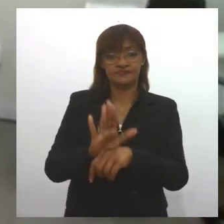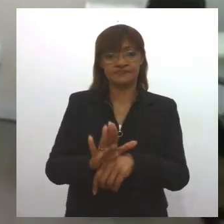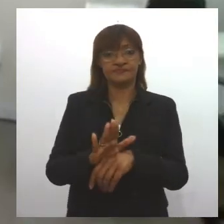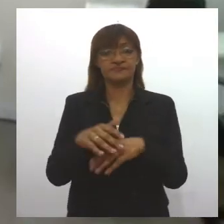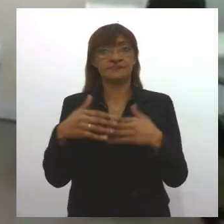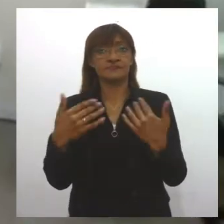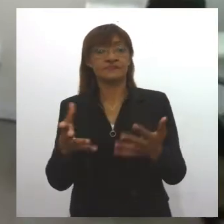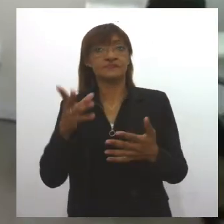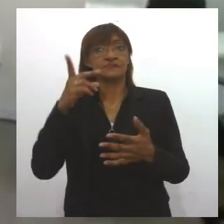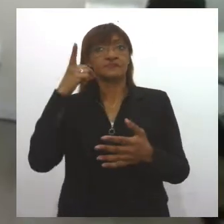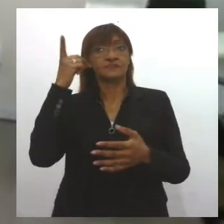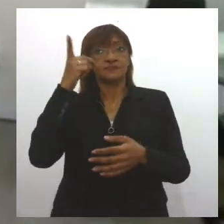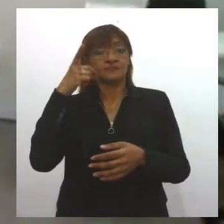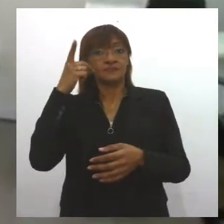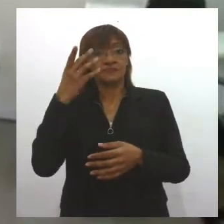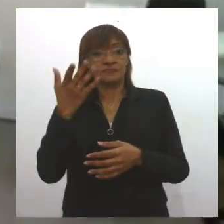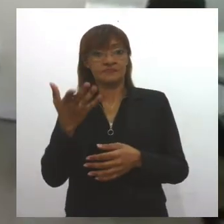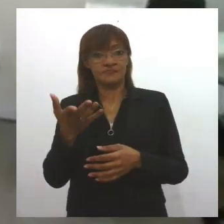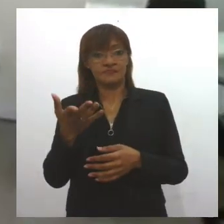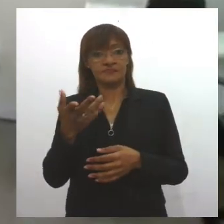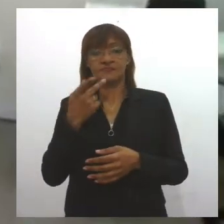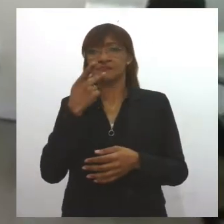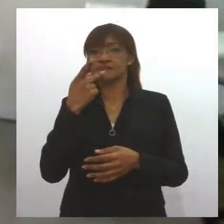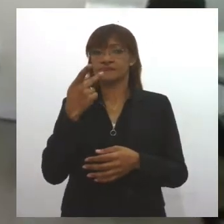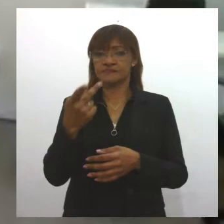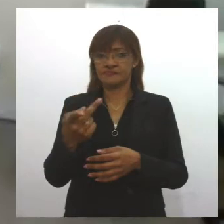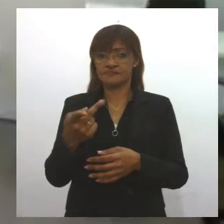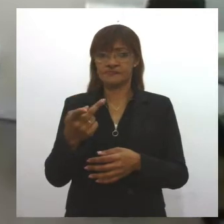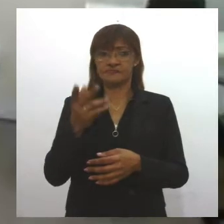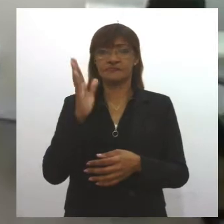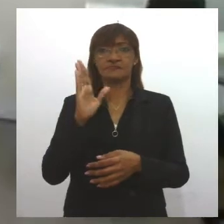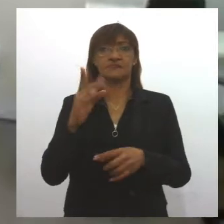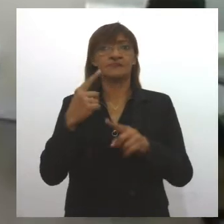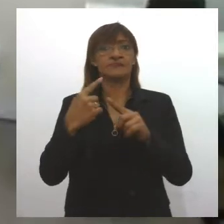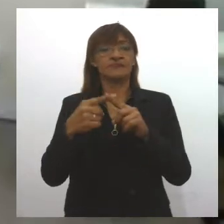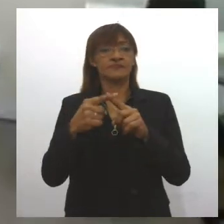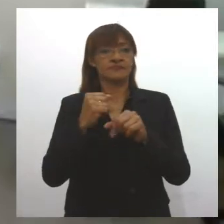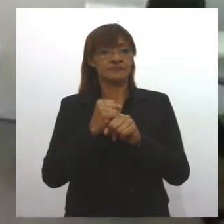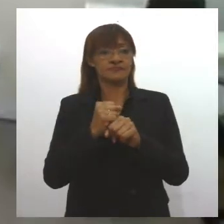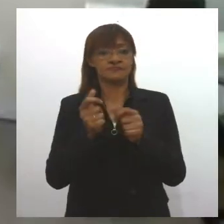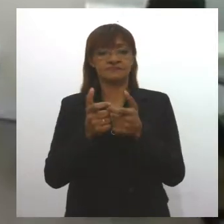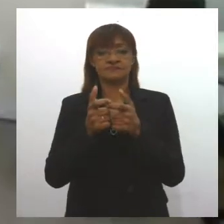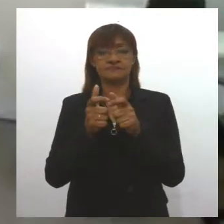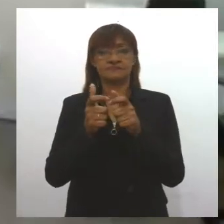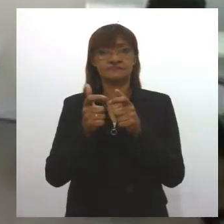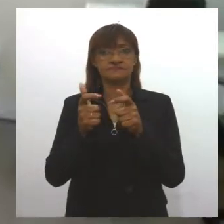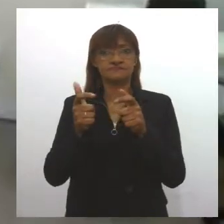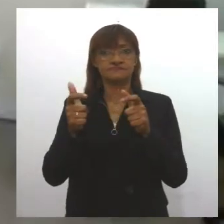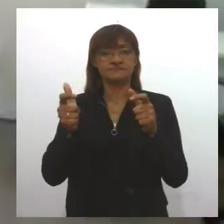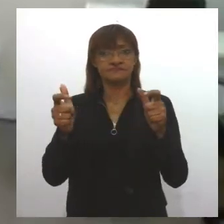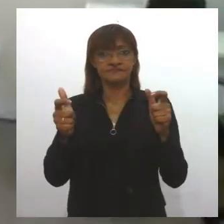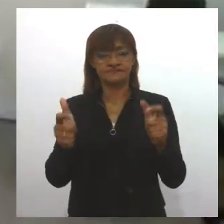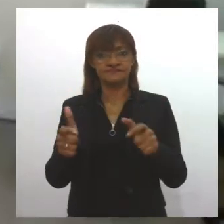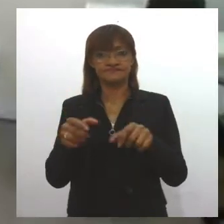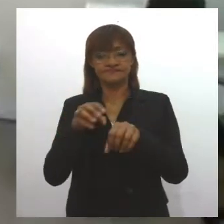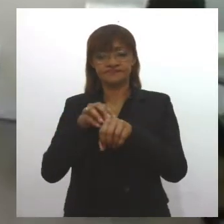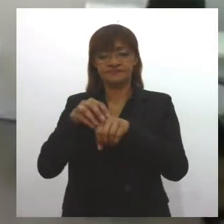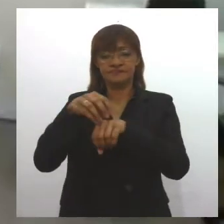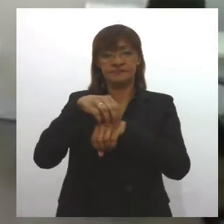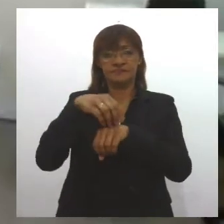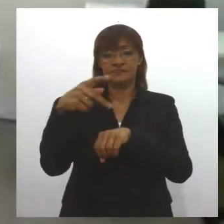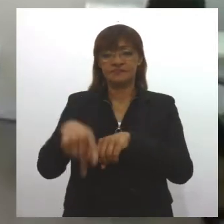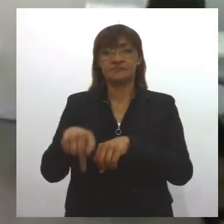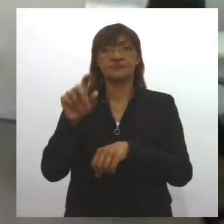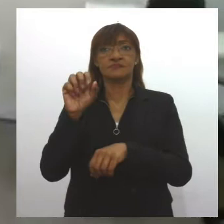informou que a solicitação foi feita por conta do aumento dos números de casos de chikungunya em Sergipe.